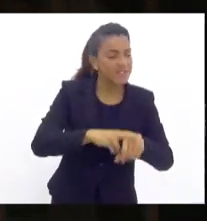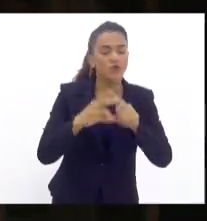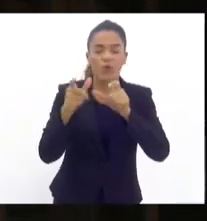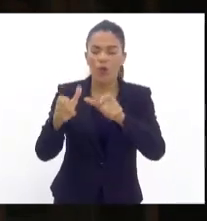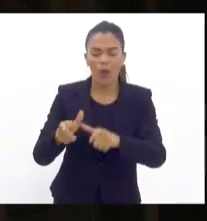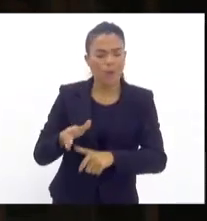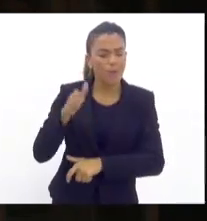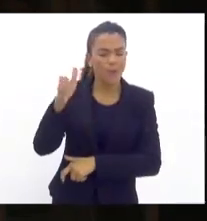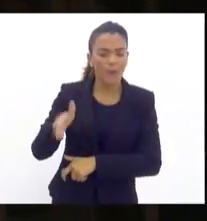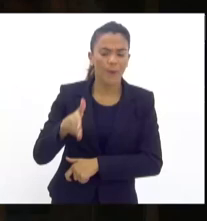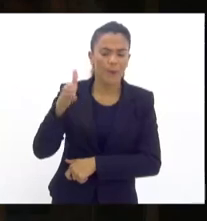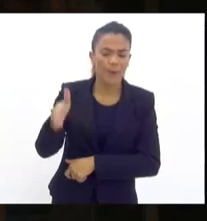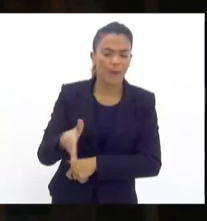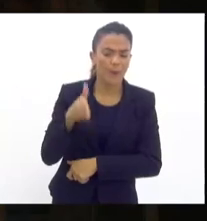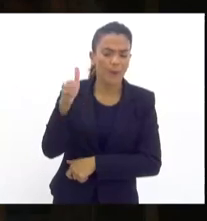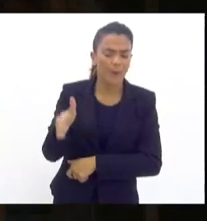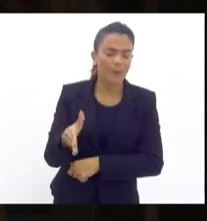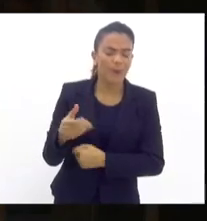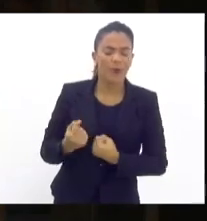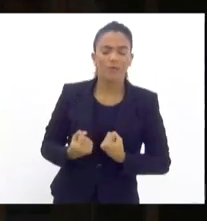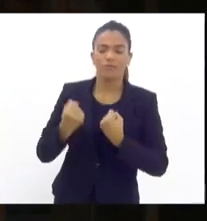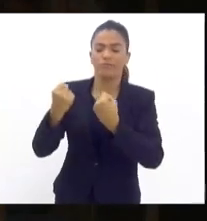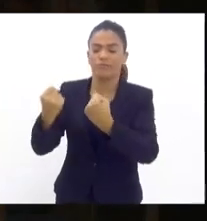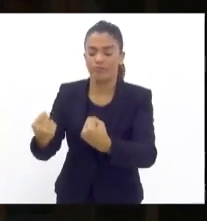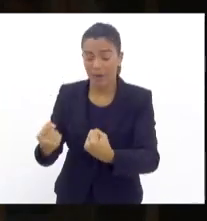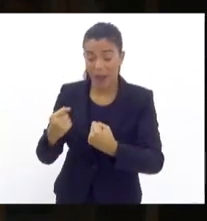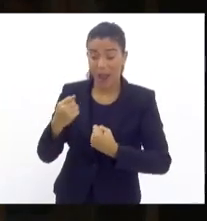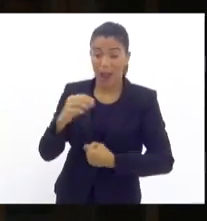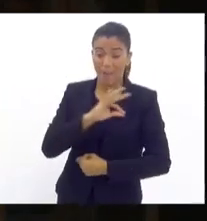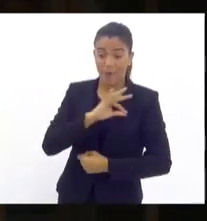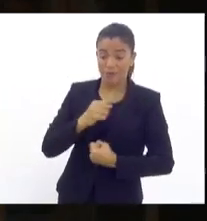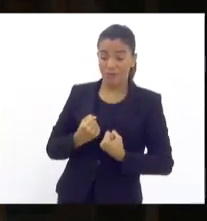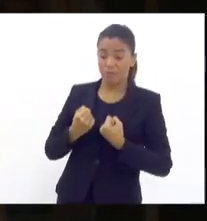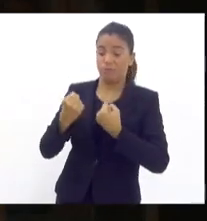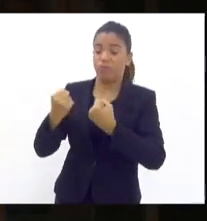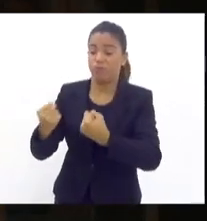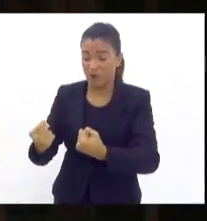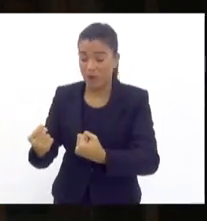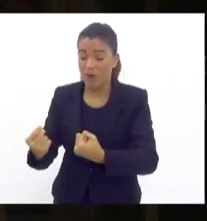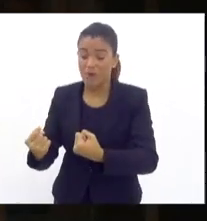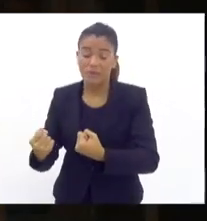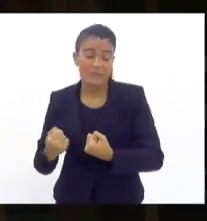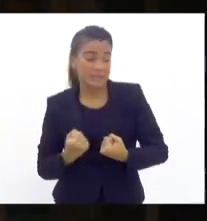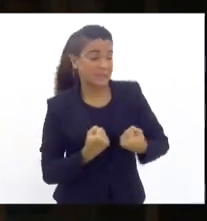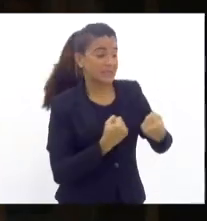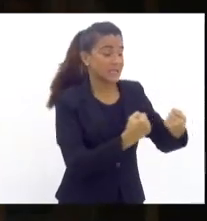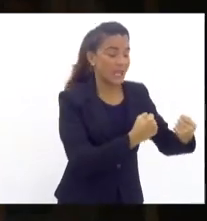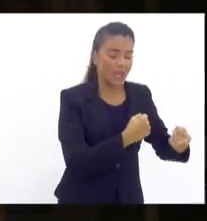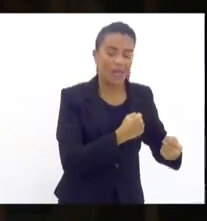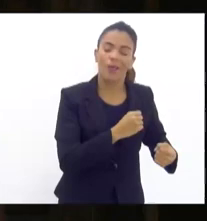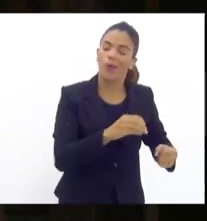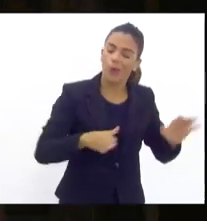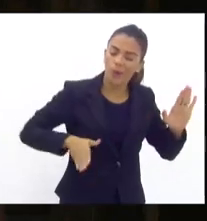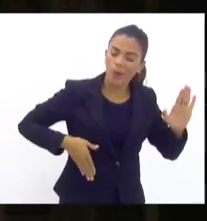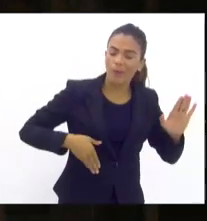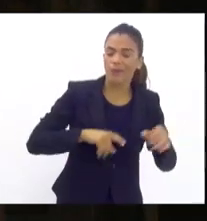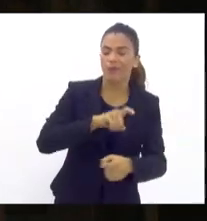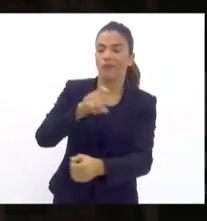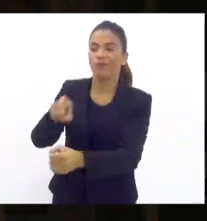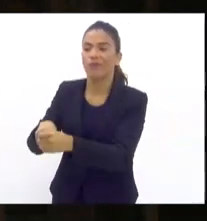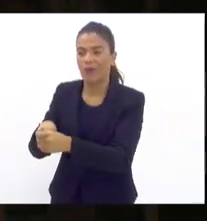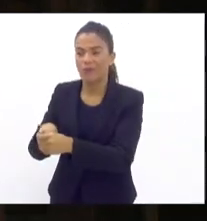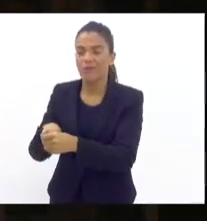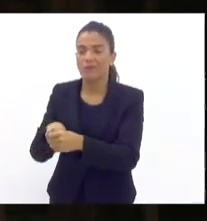e esse deslocamento acontece, quando a polícia sai, esse marginal volta, por isso que a gente procura um combate,